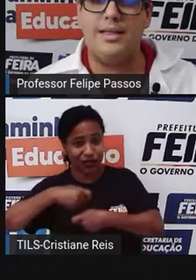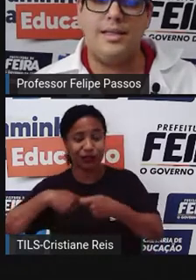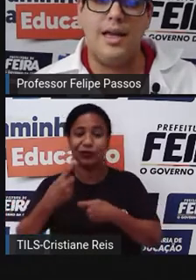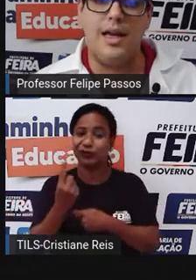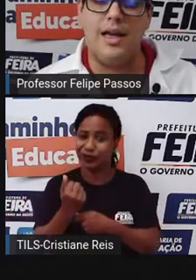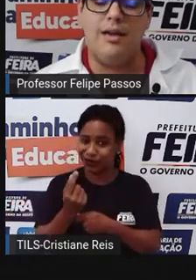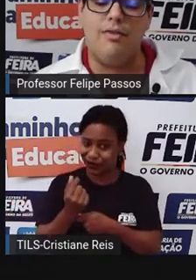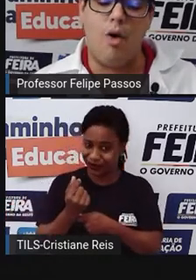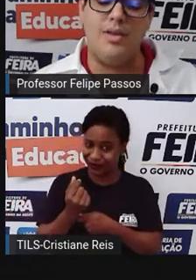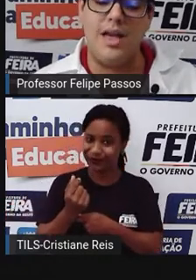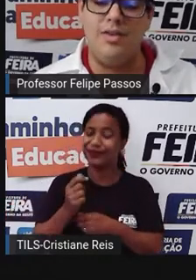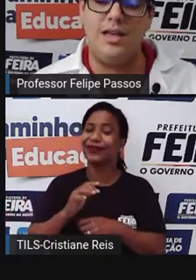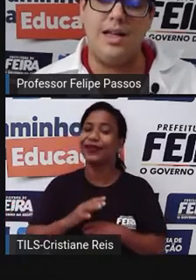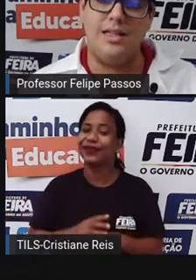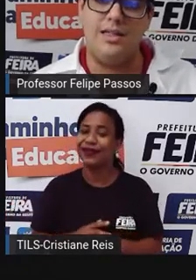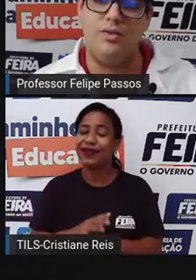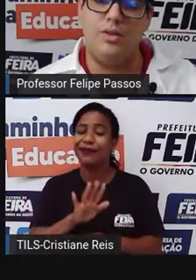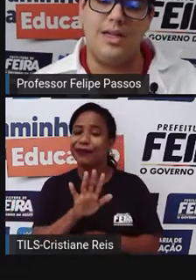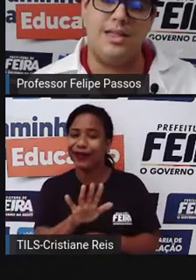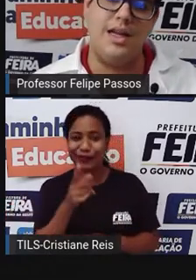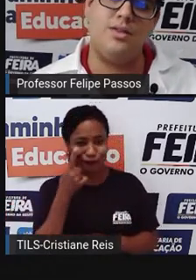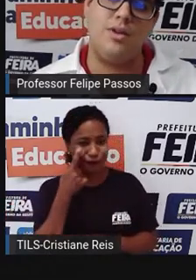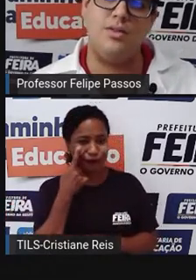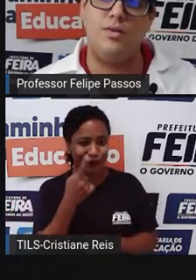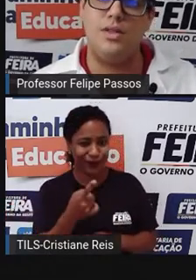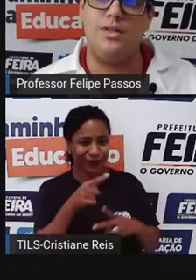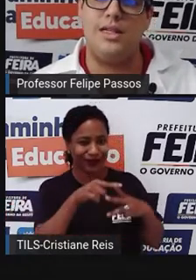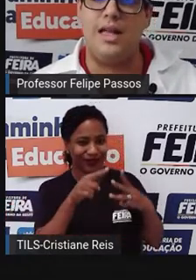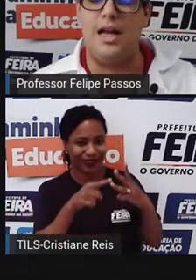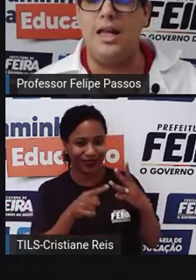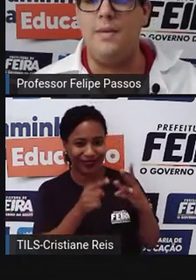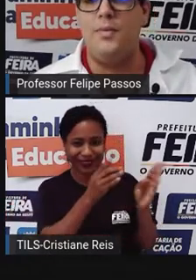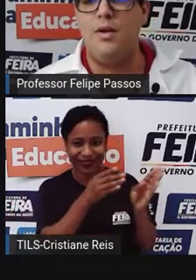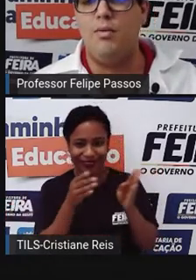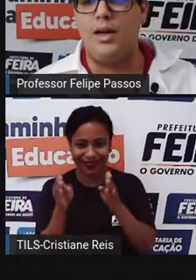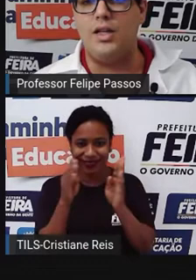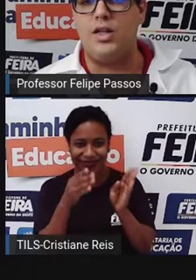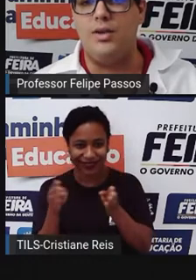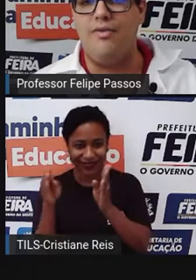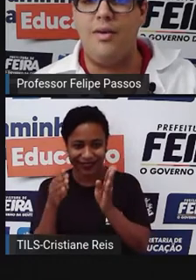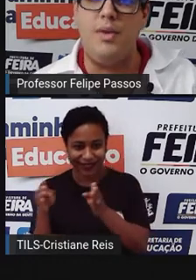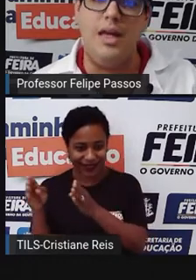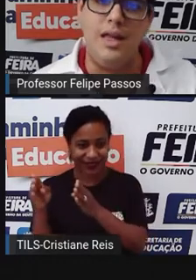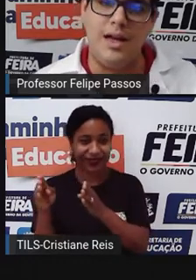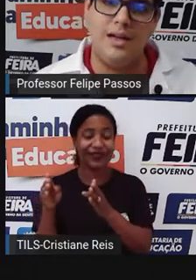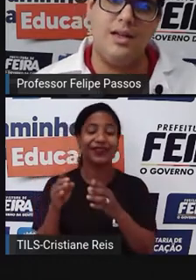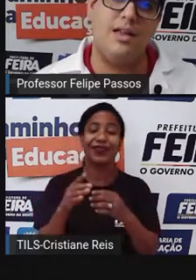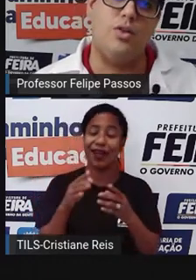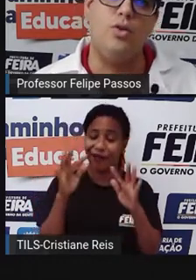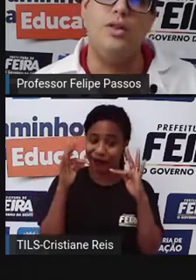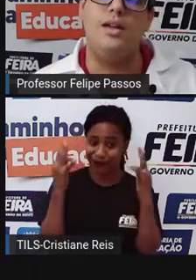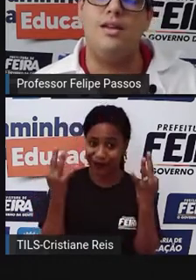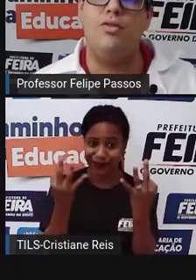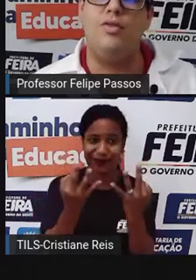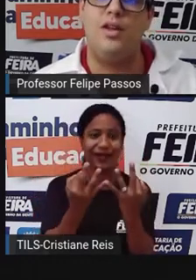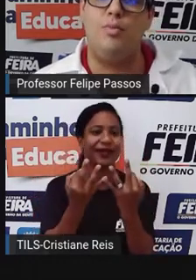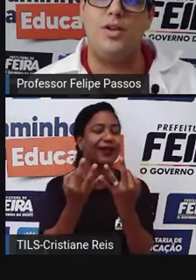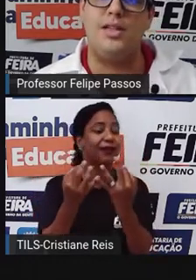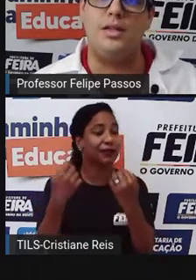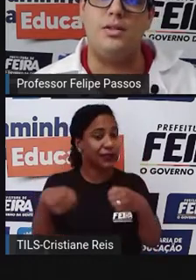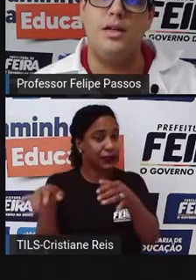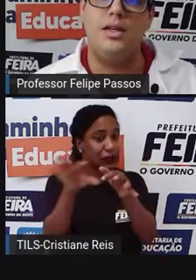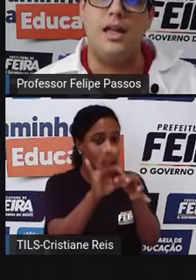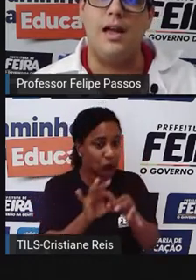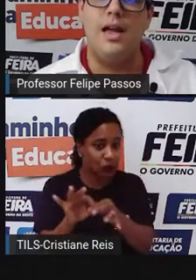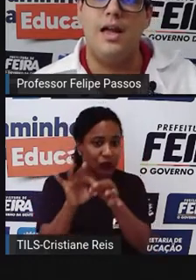Mas, observe que nas três situações você tem ali uma questão da família toda envolvida no